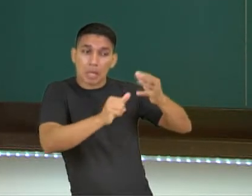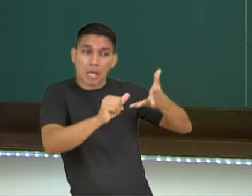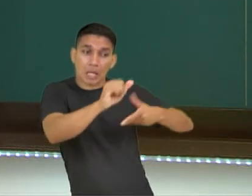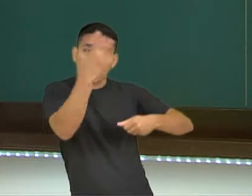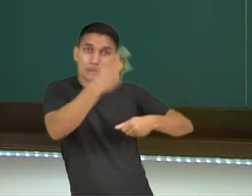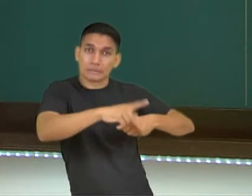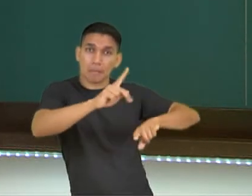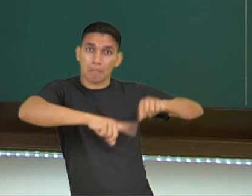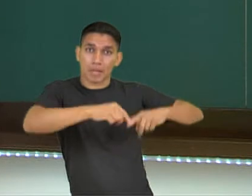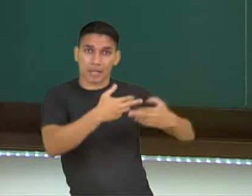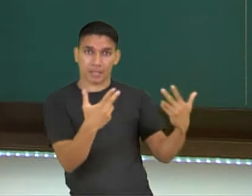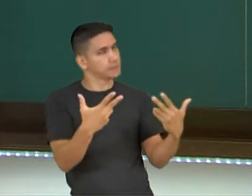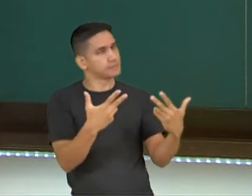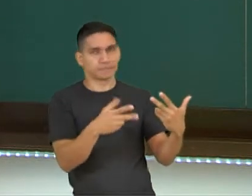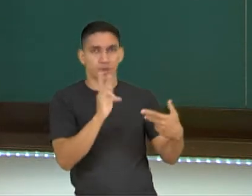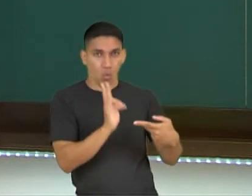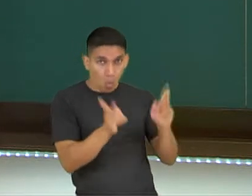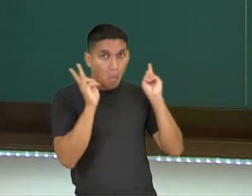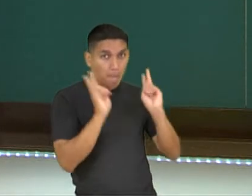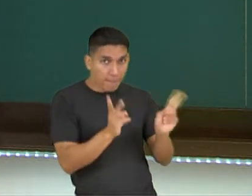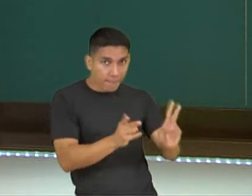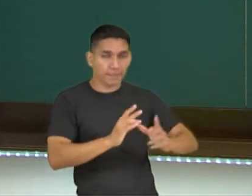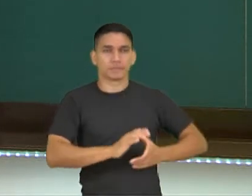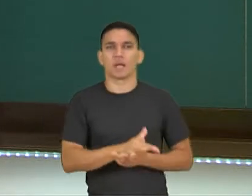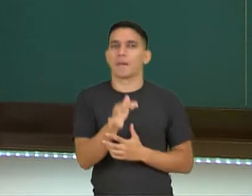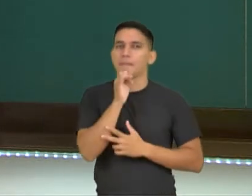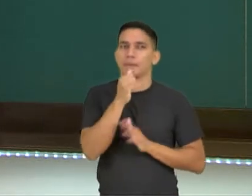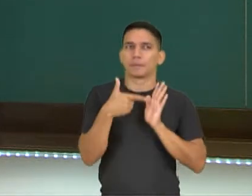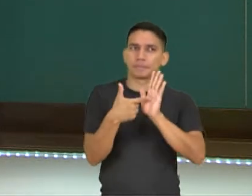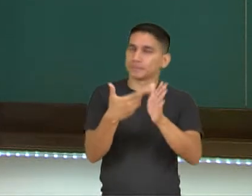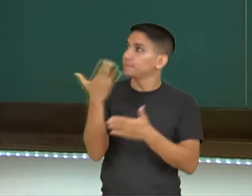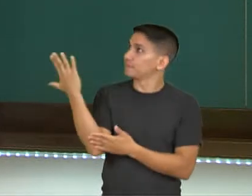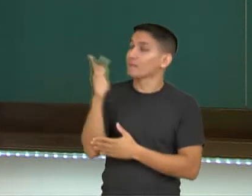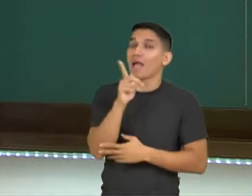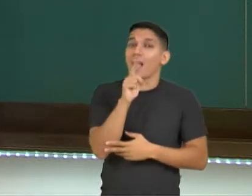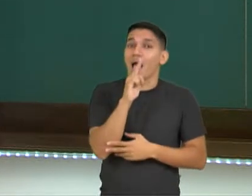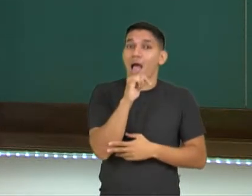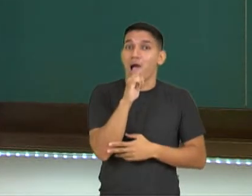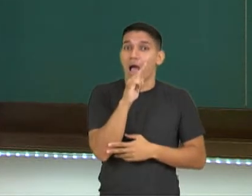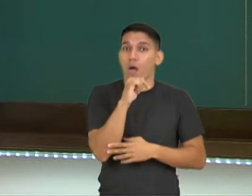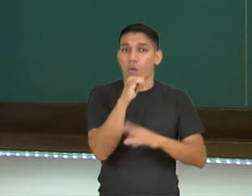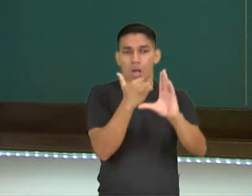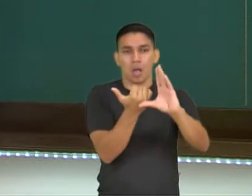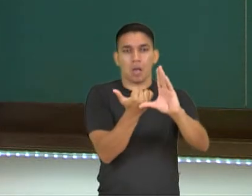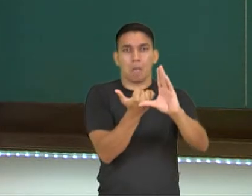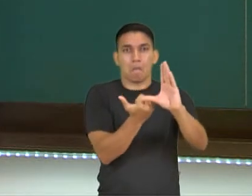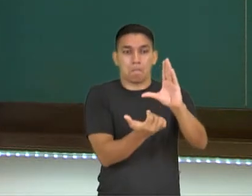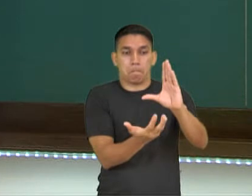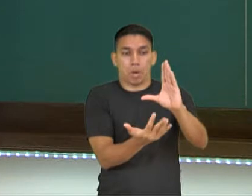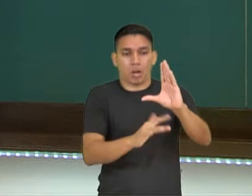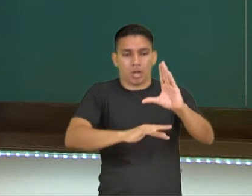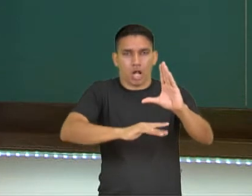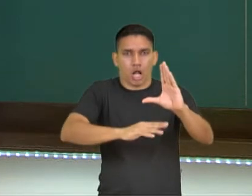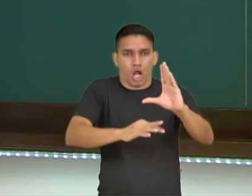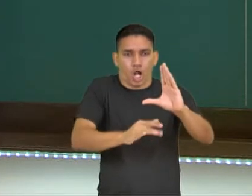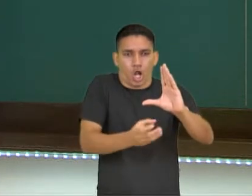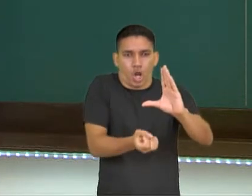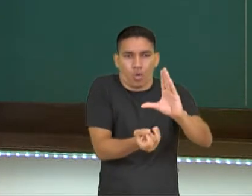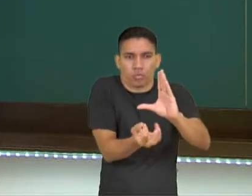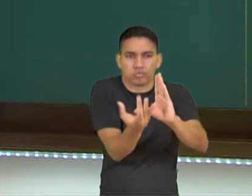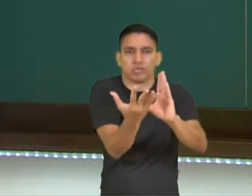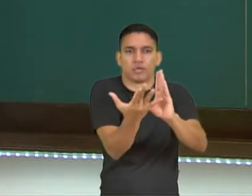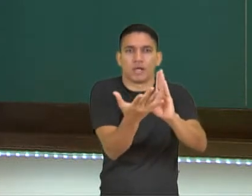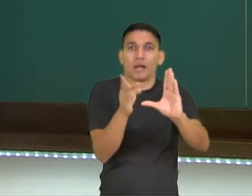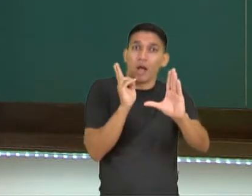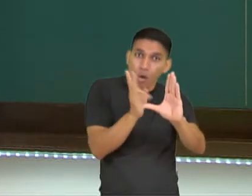matéria, tá? Então aqui eu trago para vocês como exemplo a água fervendo, a água passa para o estado de vapor, mas continua